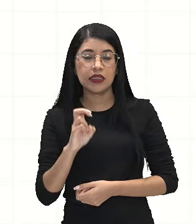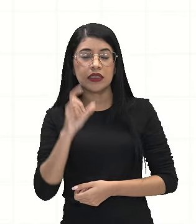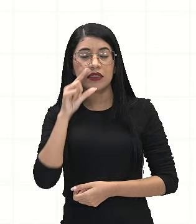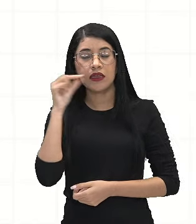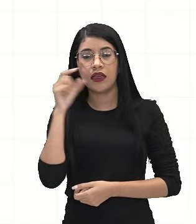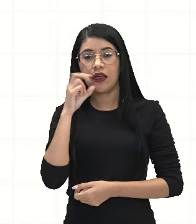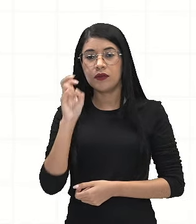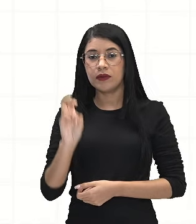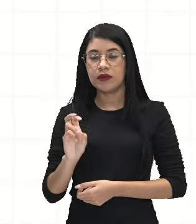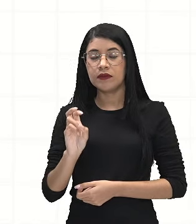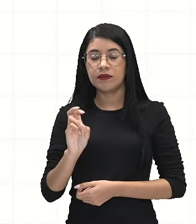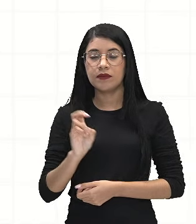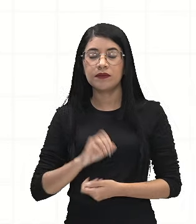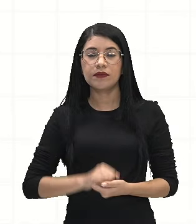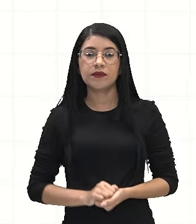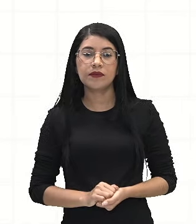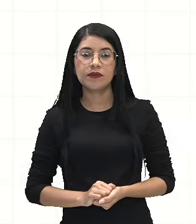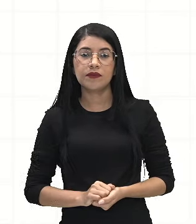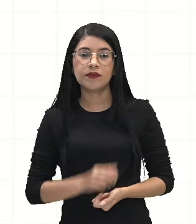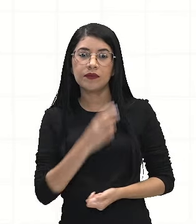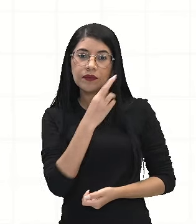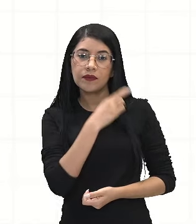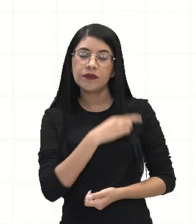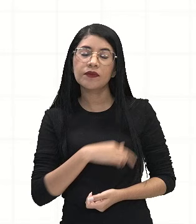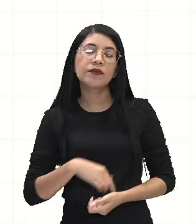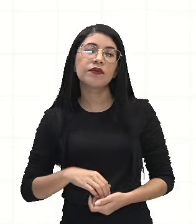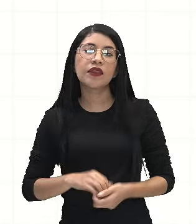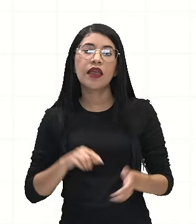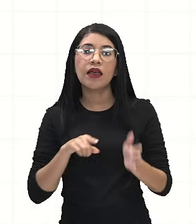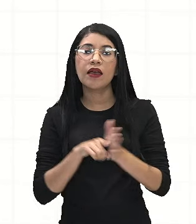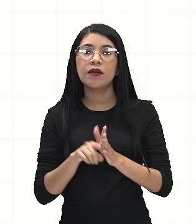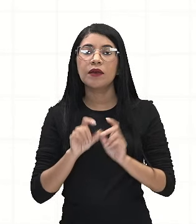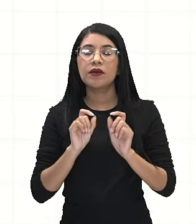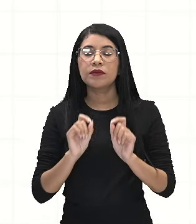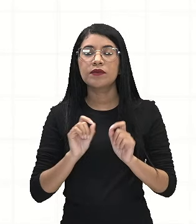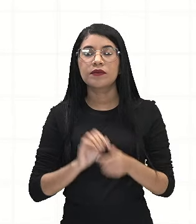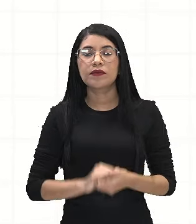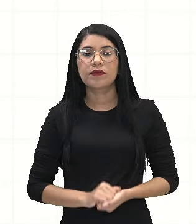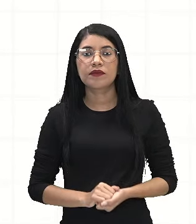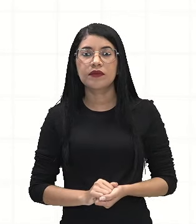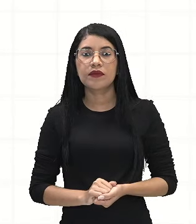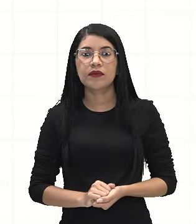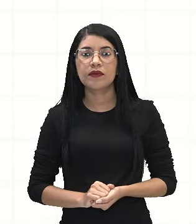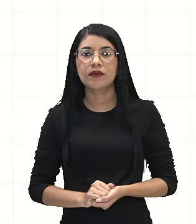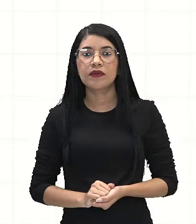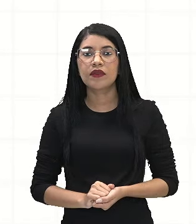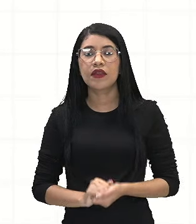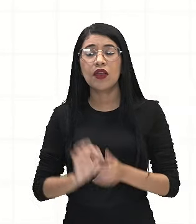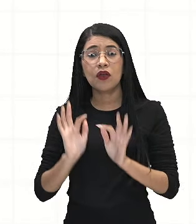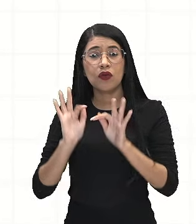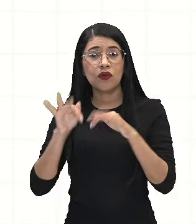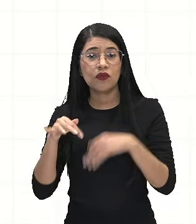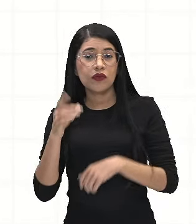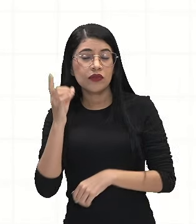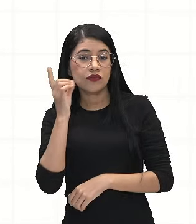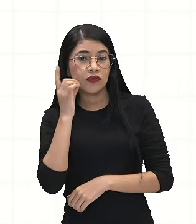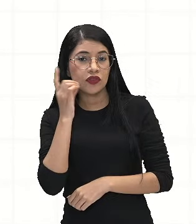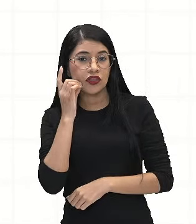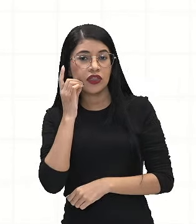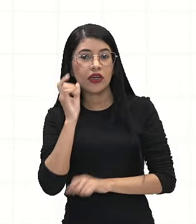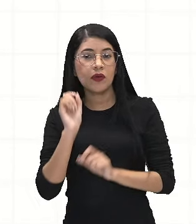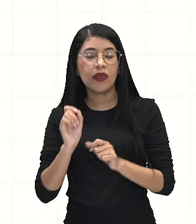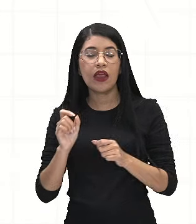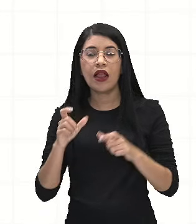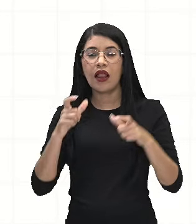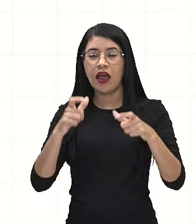gatos sendo atendidos. Aí a gente tem a pergunta aqui da questão que diz assim. Sabendo-se que ao final do dia, a